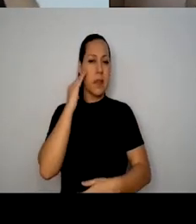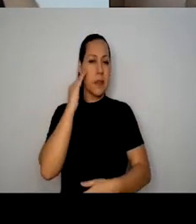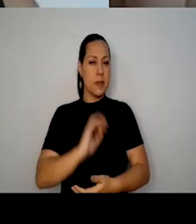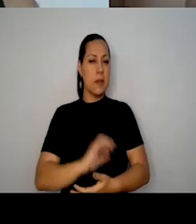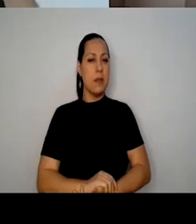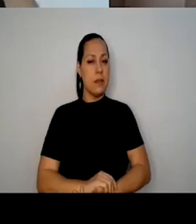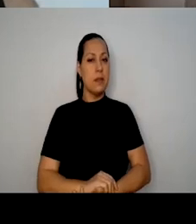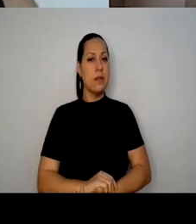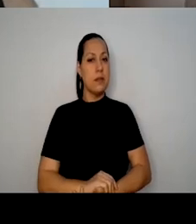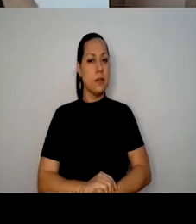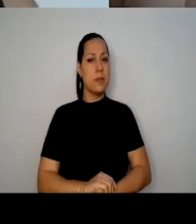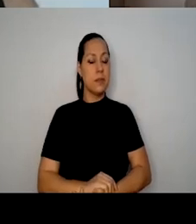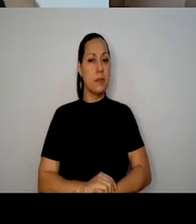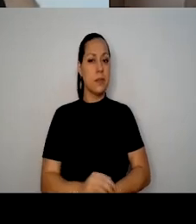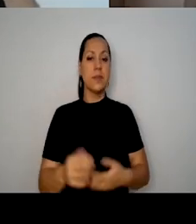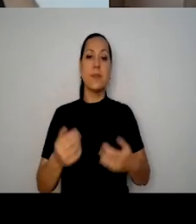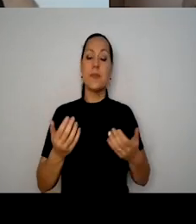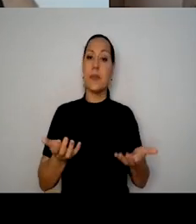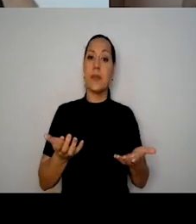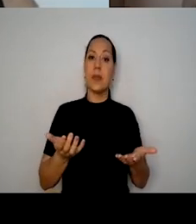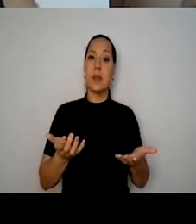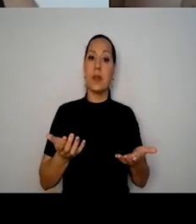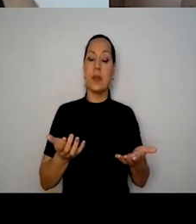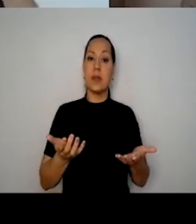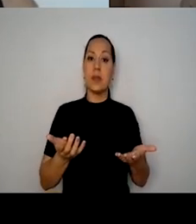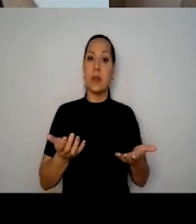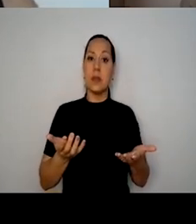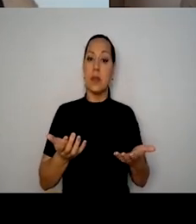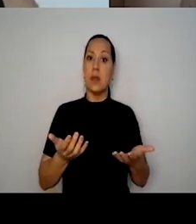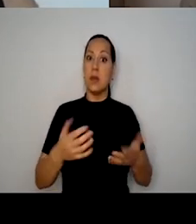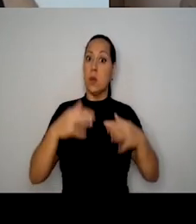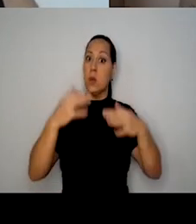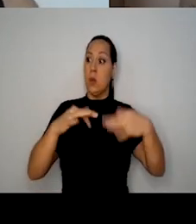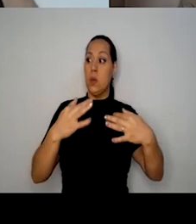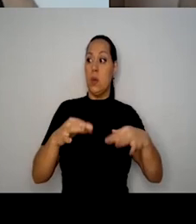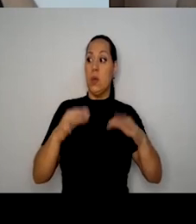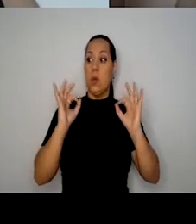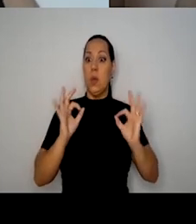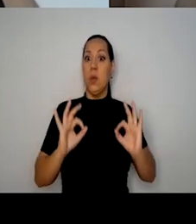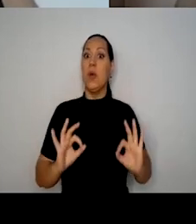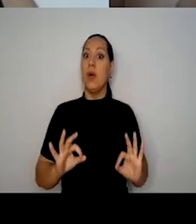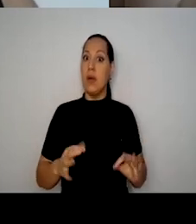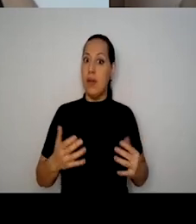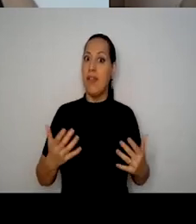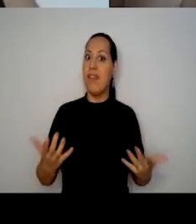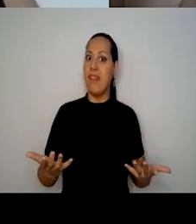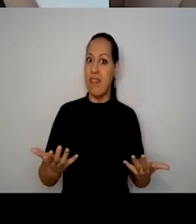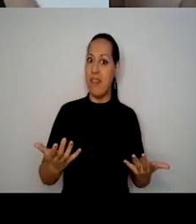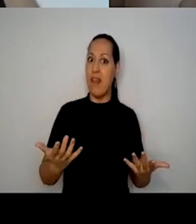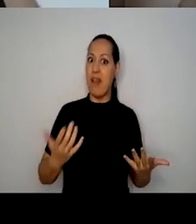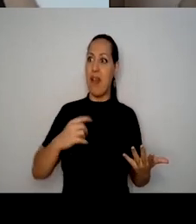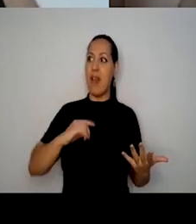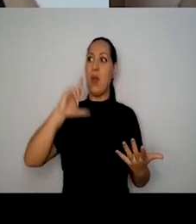A gente, o buraco vai ser profundo. Eu nem quero estar aqui para ver.